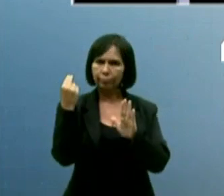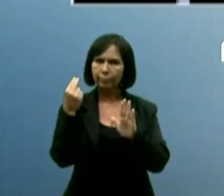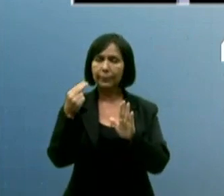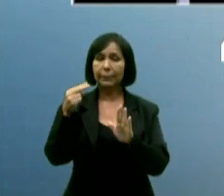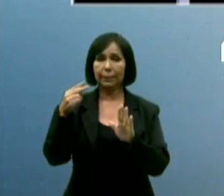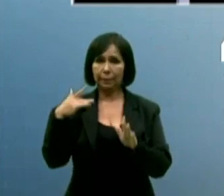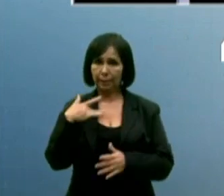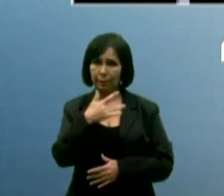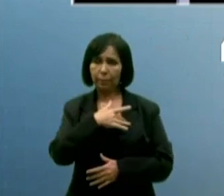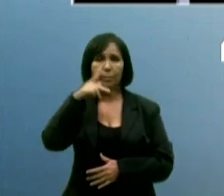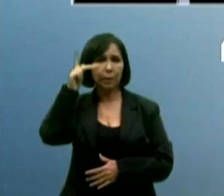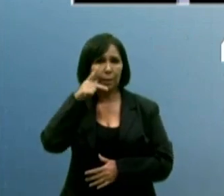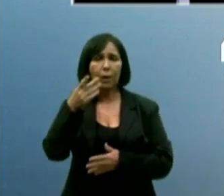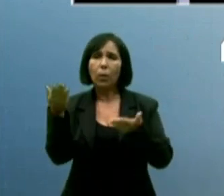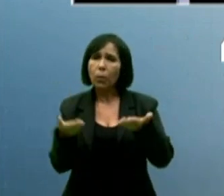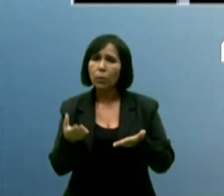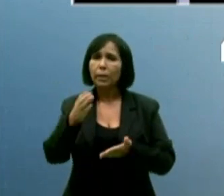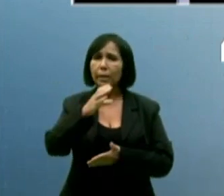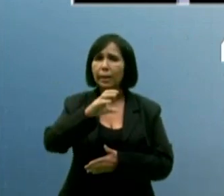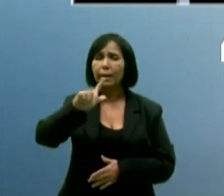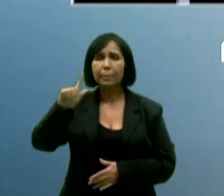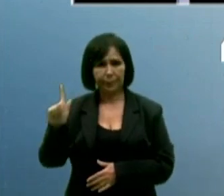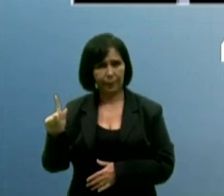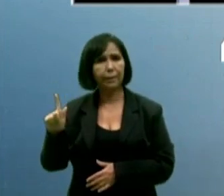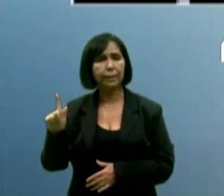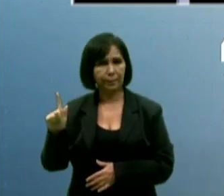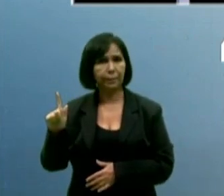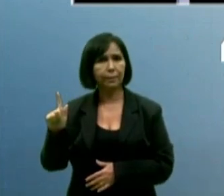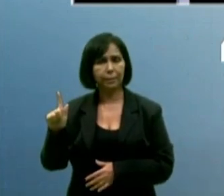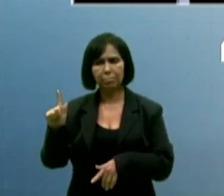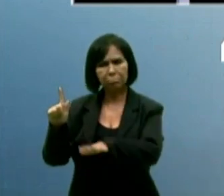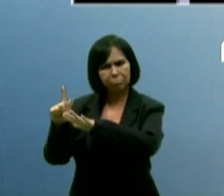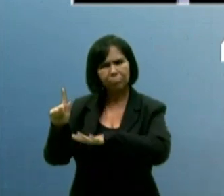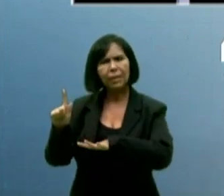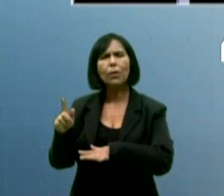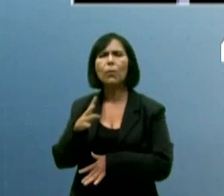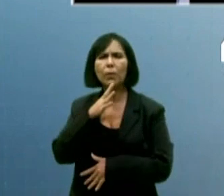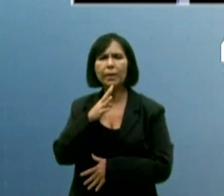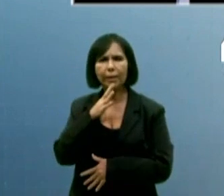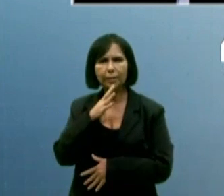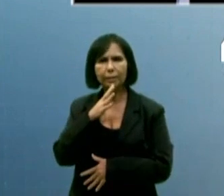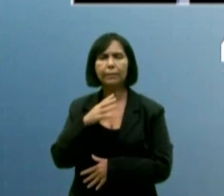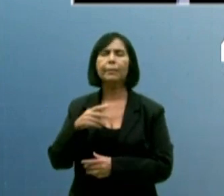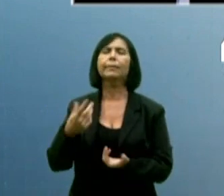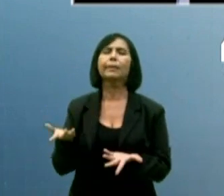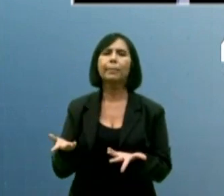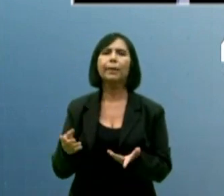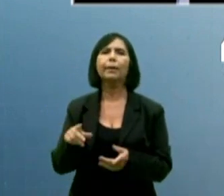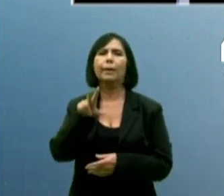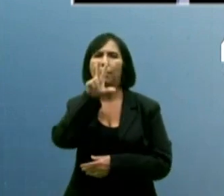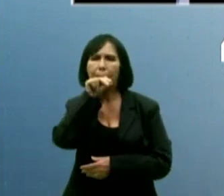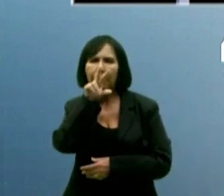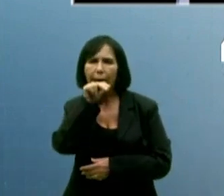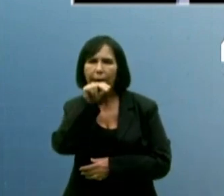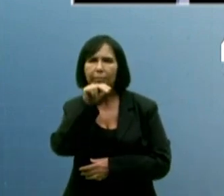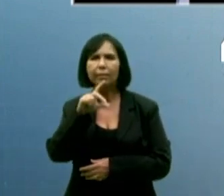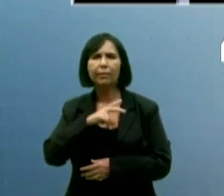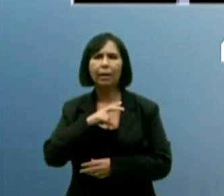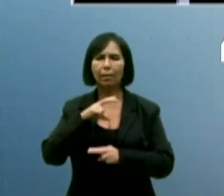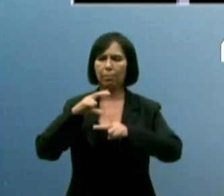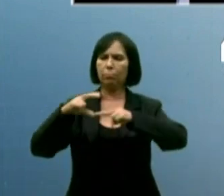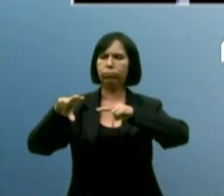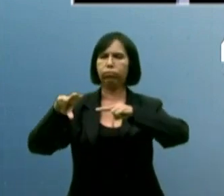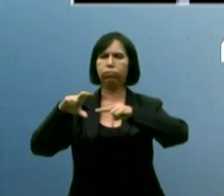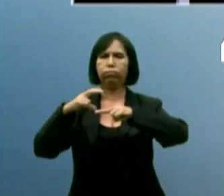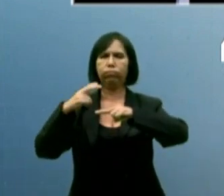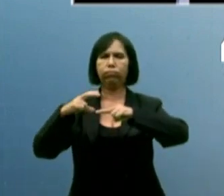saúde que hoje levou para Campina Grande, a terra que o conhece, e levou para Patos, hemodinâmica. A